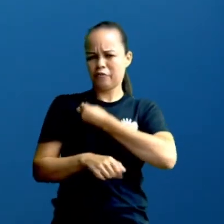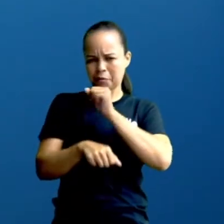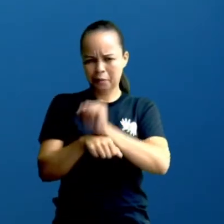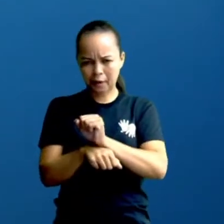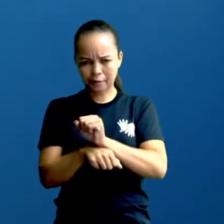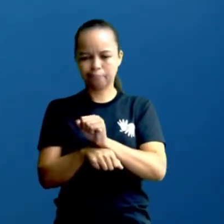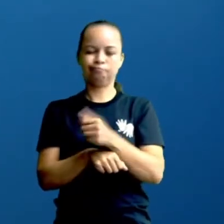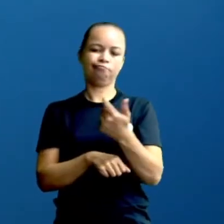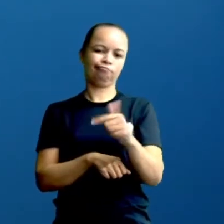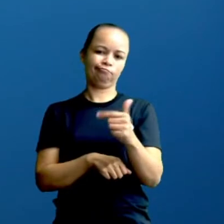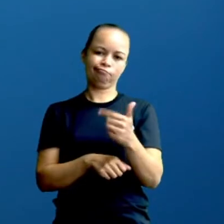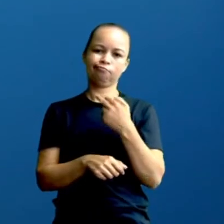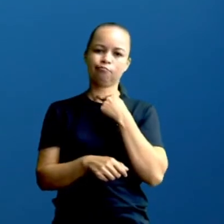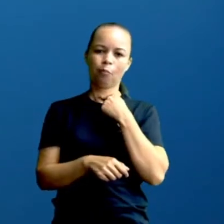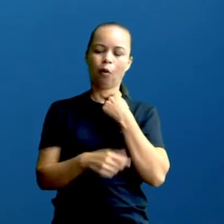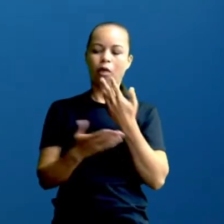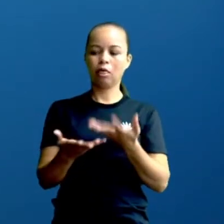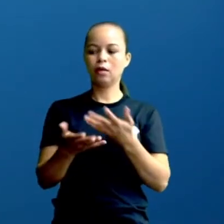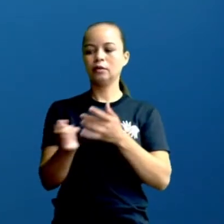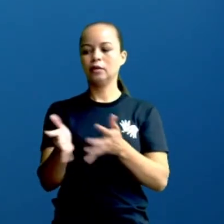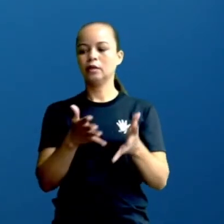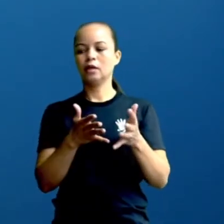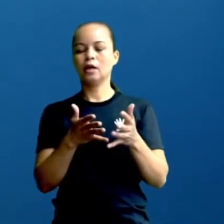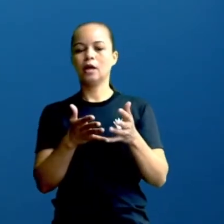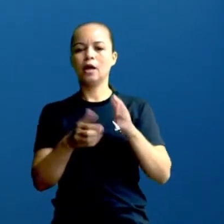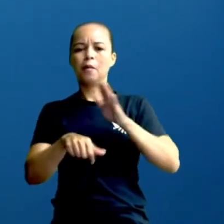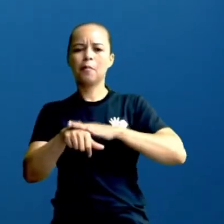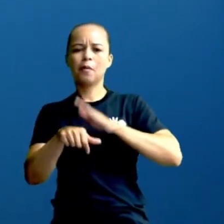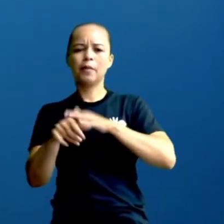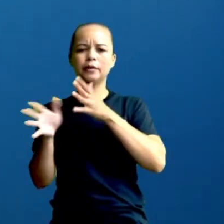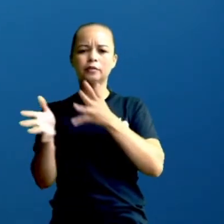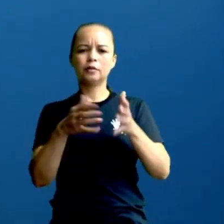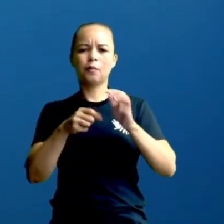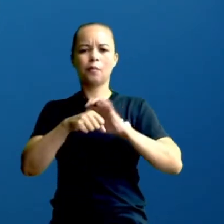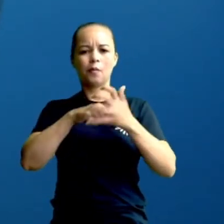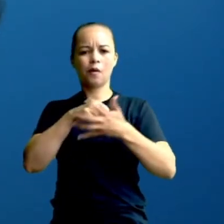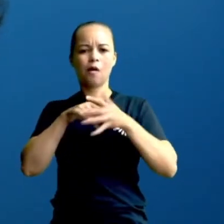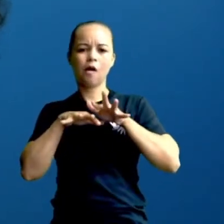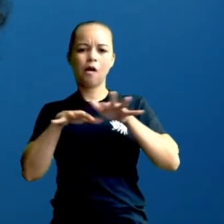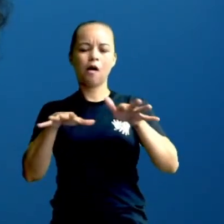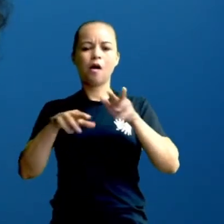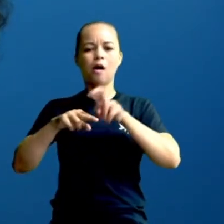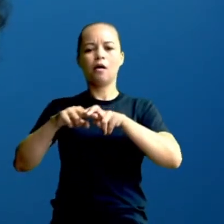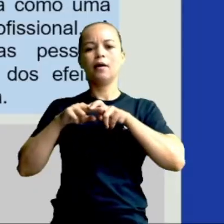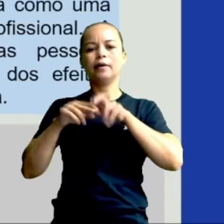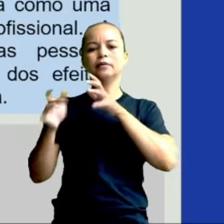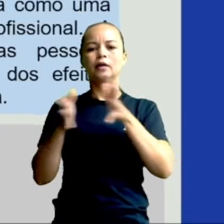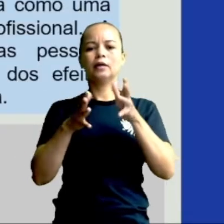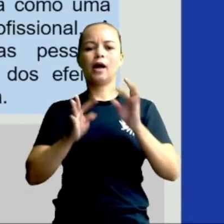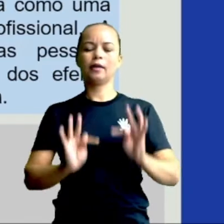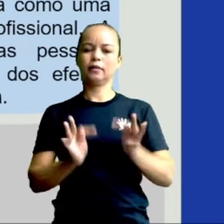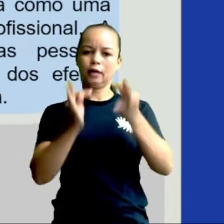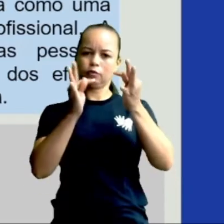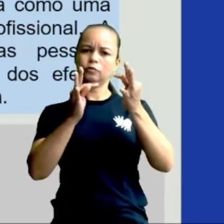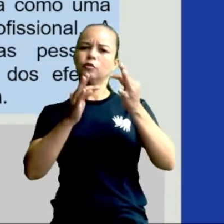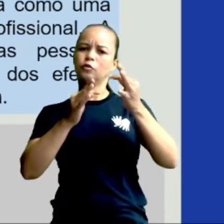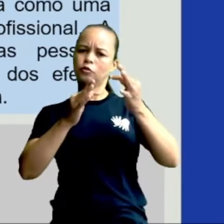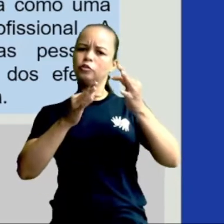vejam só. Em momentos de reclusão, devido à pandemia, a tecnologia desempenha um papel